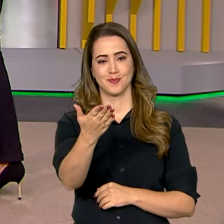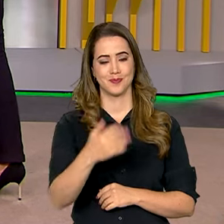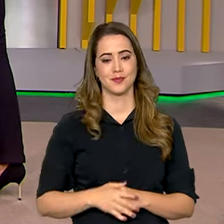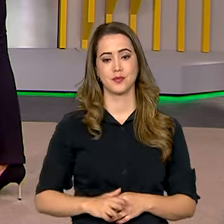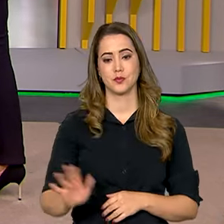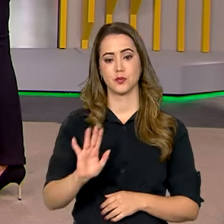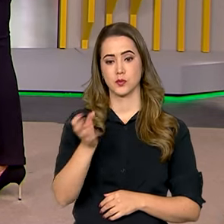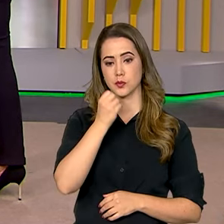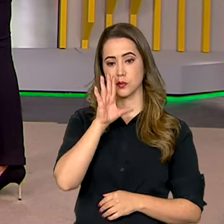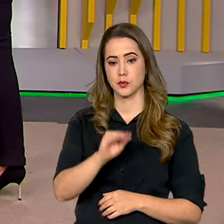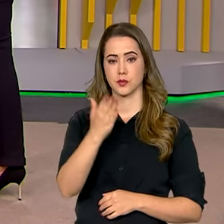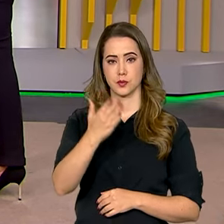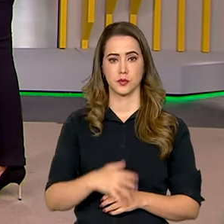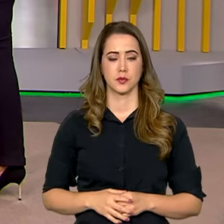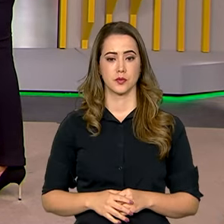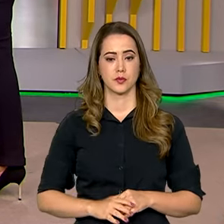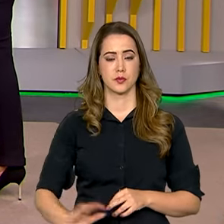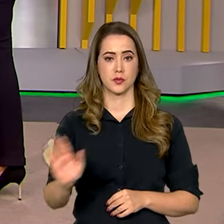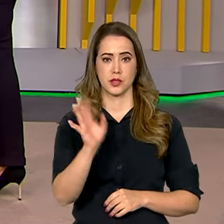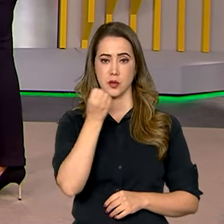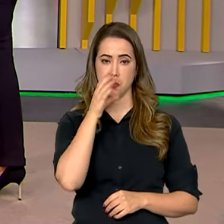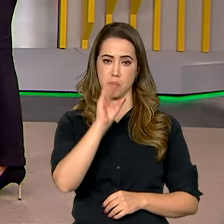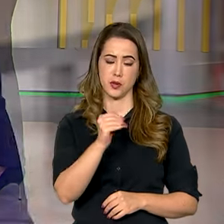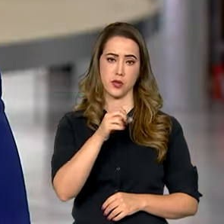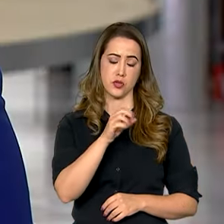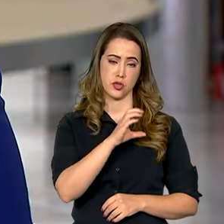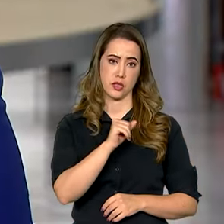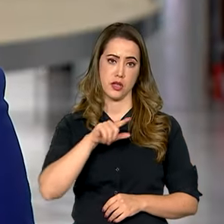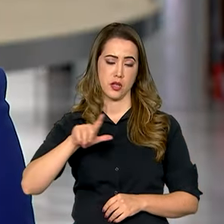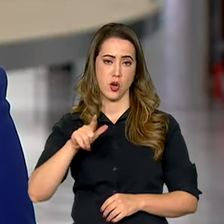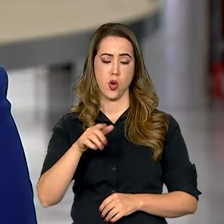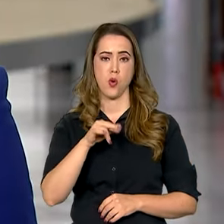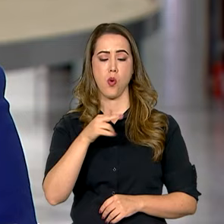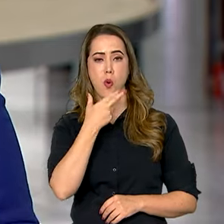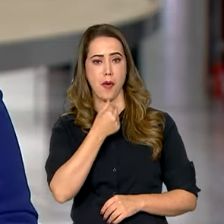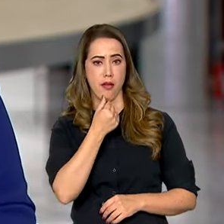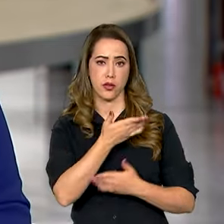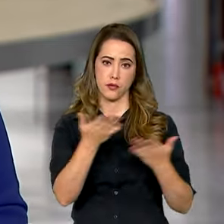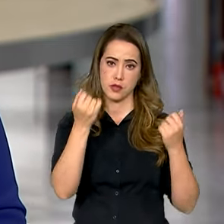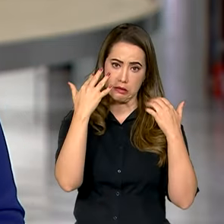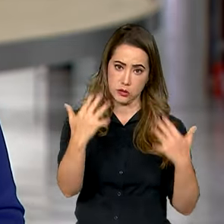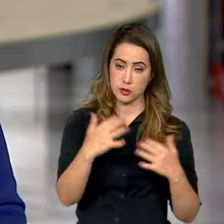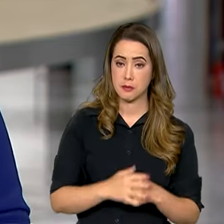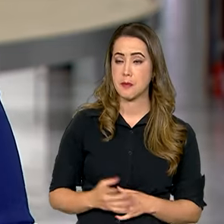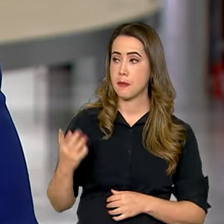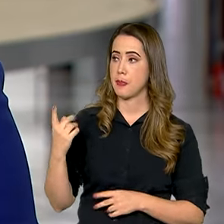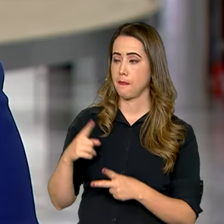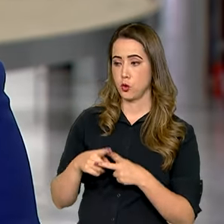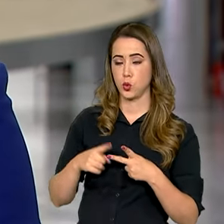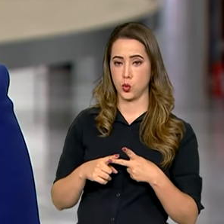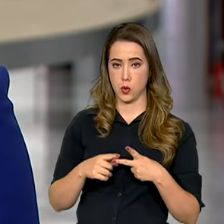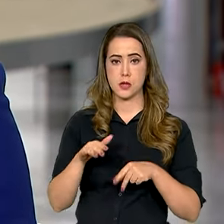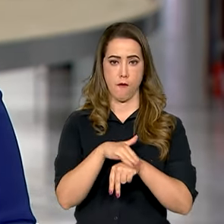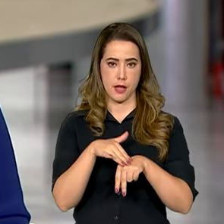Olá, Pablo. Boa noite. Boa noite, Carol, Roberto e principalmente a você que nos assiste. Olha, foram duas conversas seguidas do